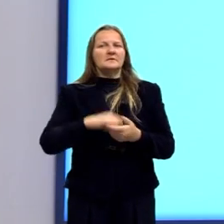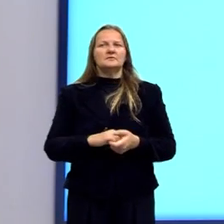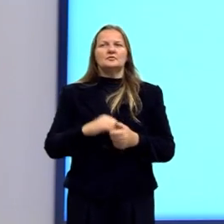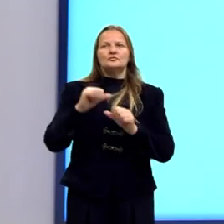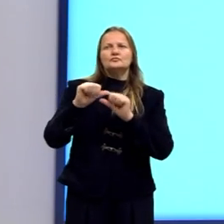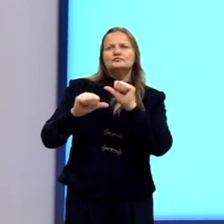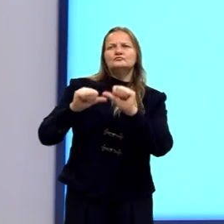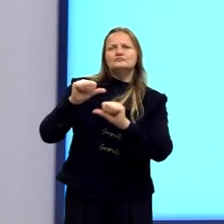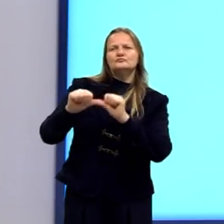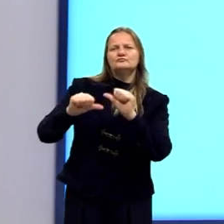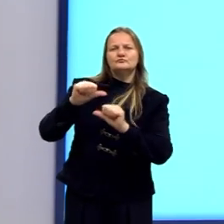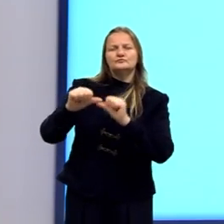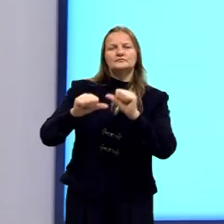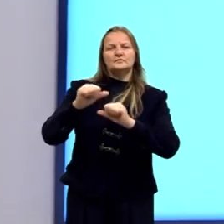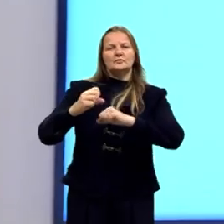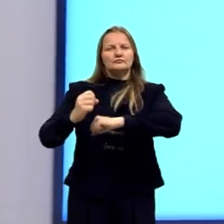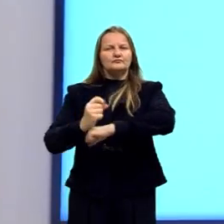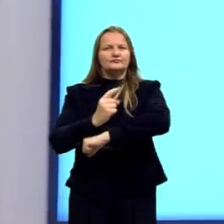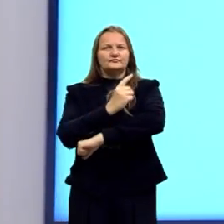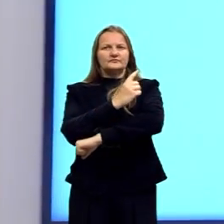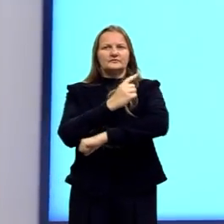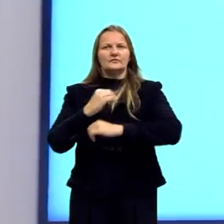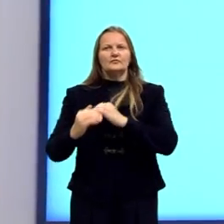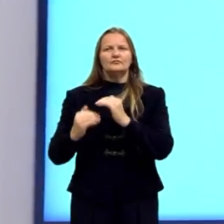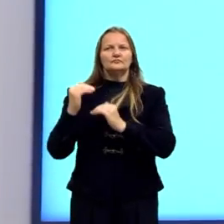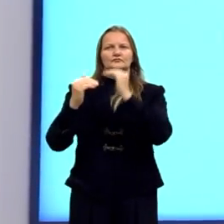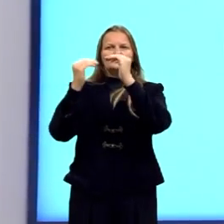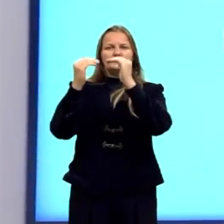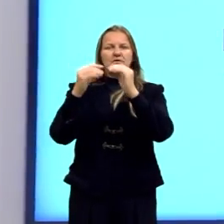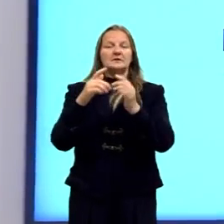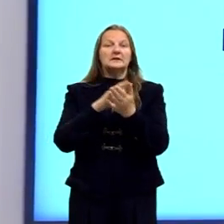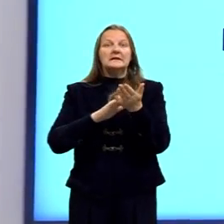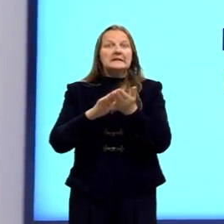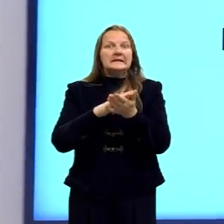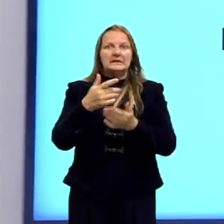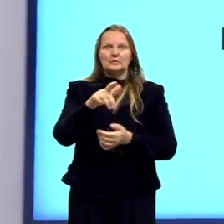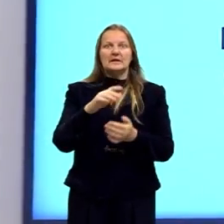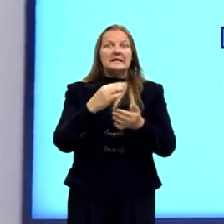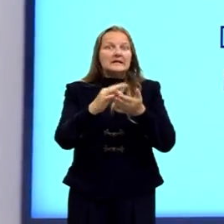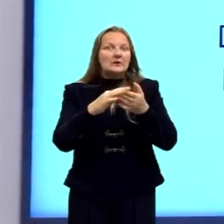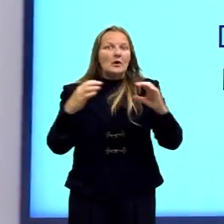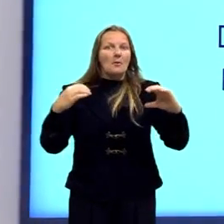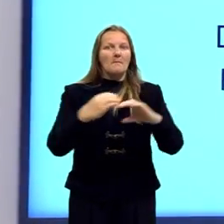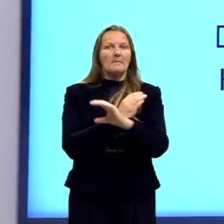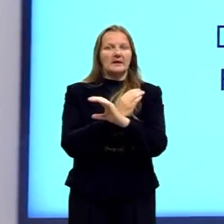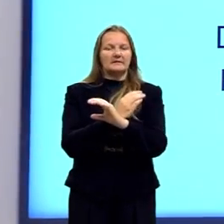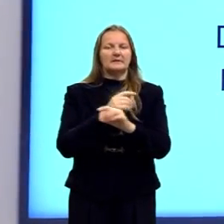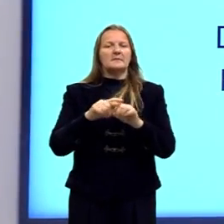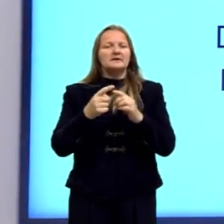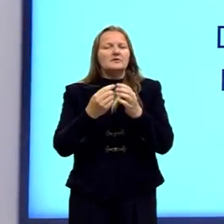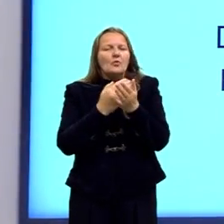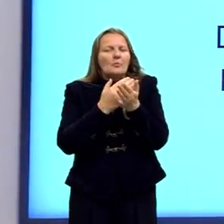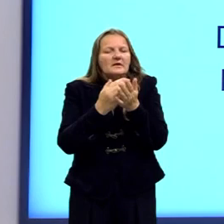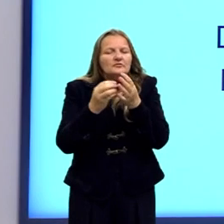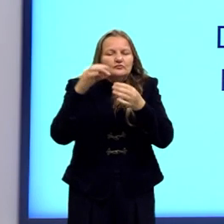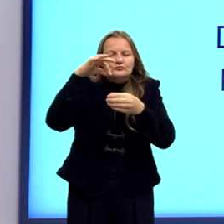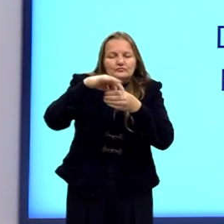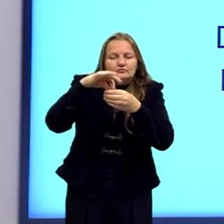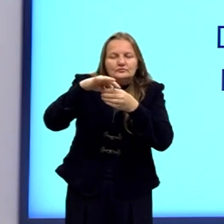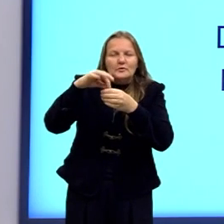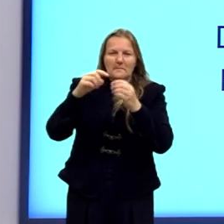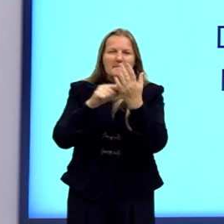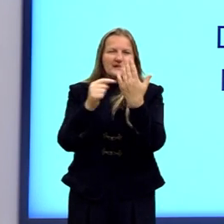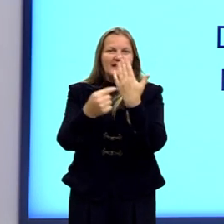transformista ou evolucionista. Não vemos ainda a teoria da evolução aqui. Mas temos um brotinho, uma sementinha